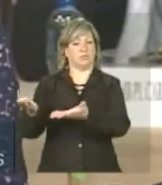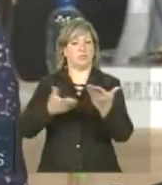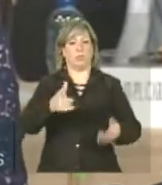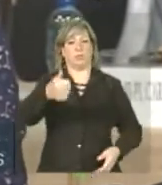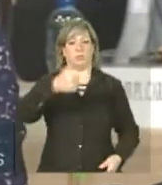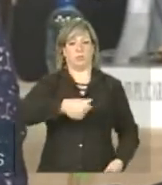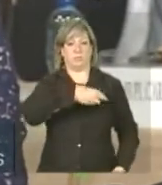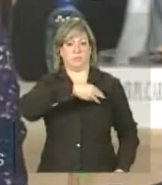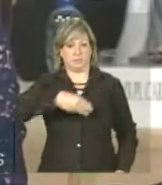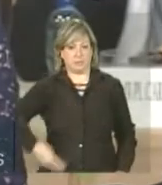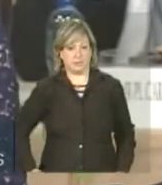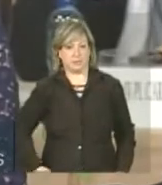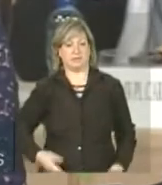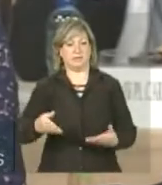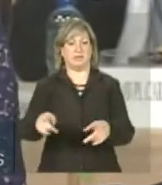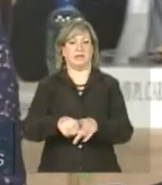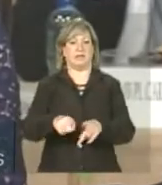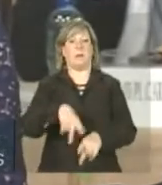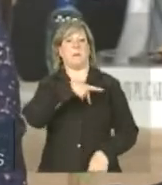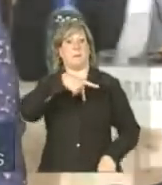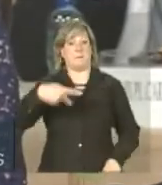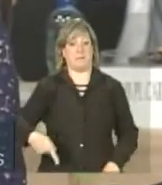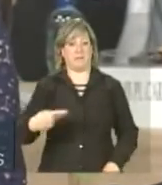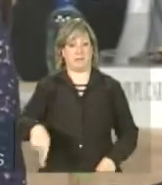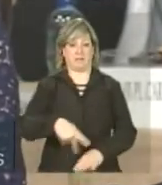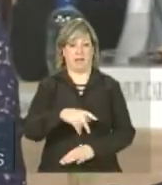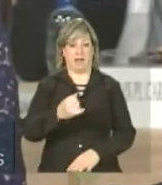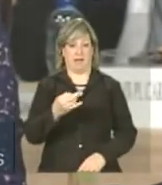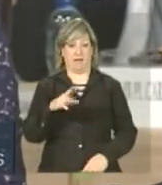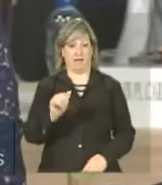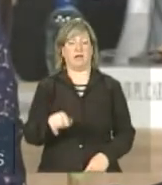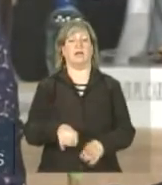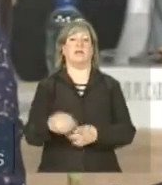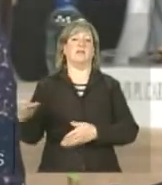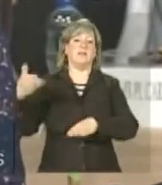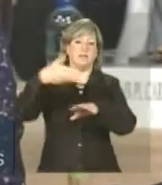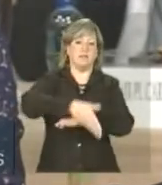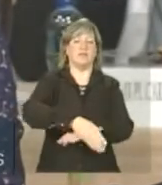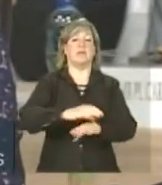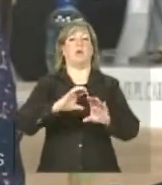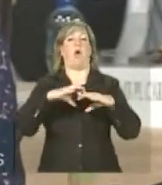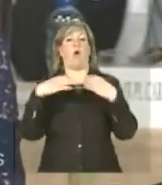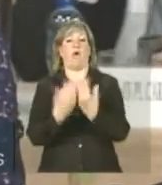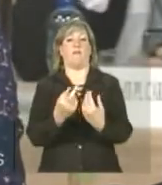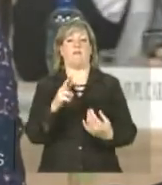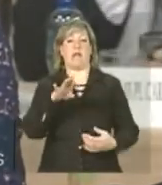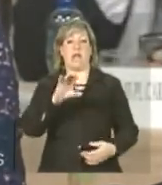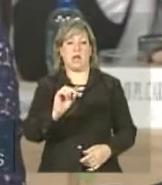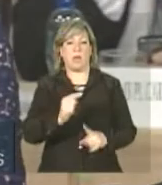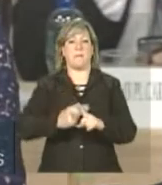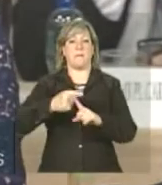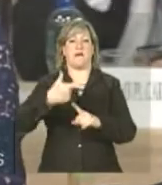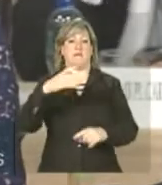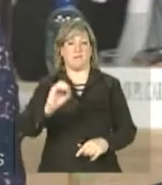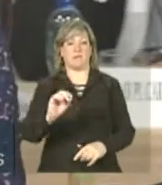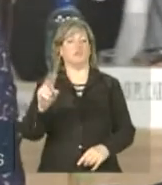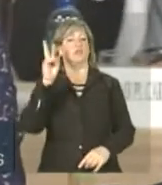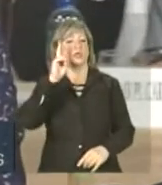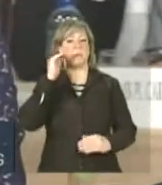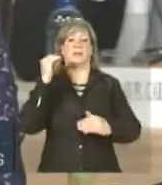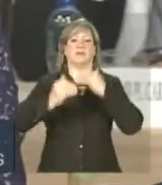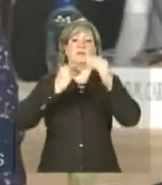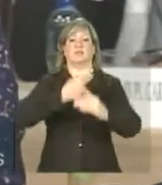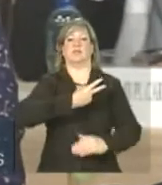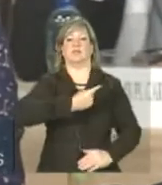-ministro Singh e ao presidente Zuma a participar da conferência Rio Mais 20 sobre desenvolvimento